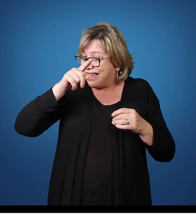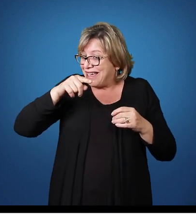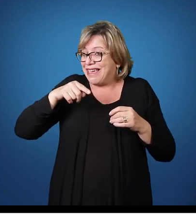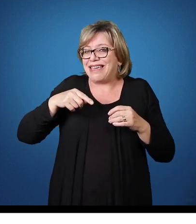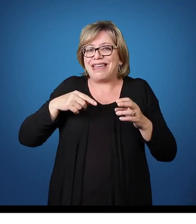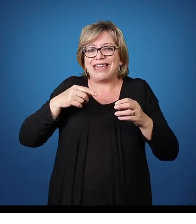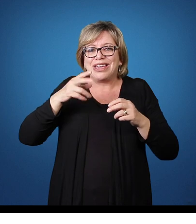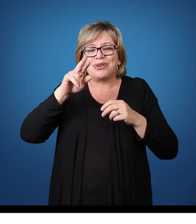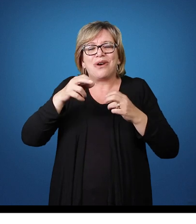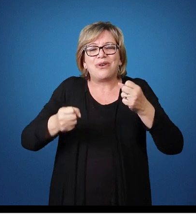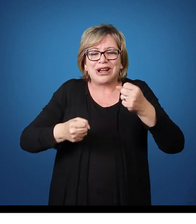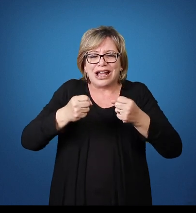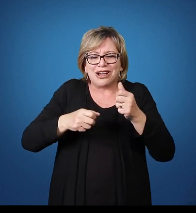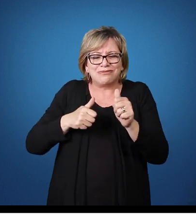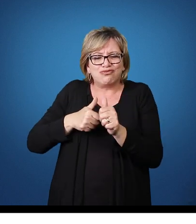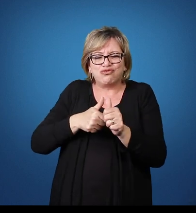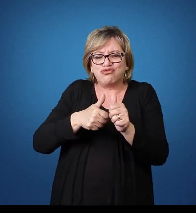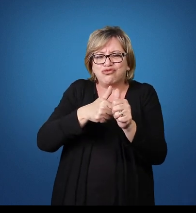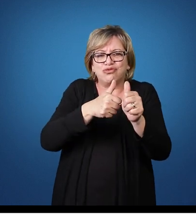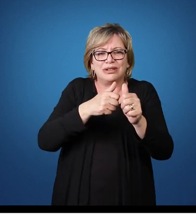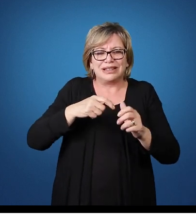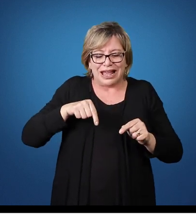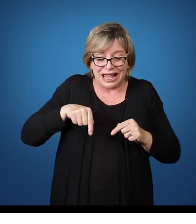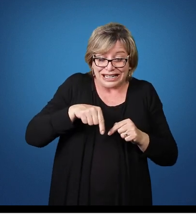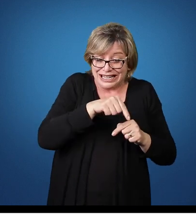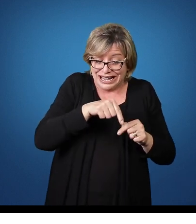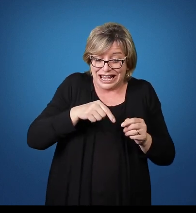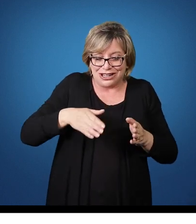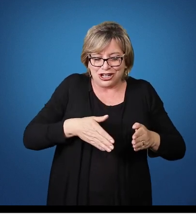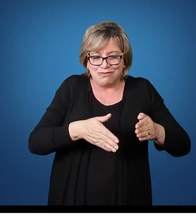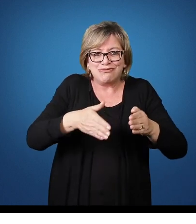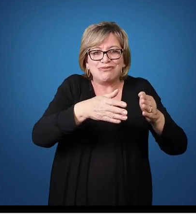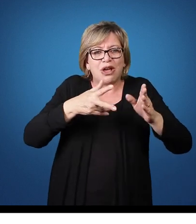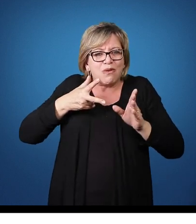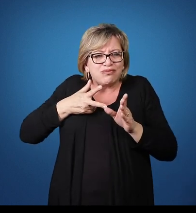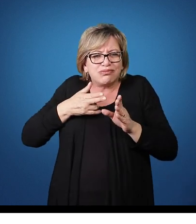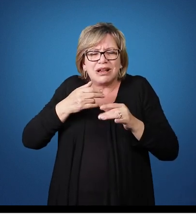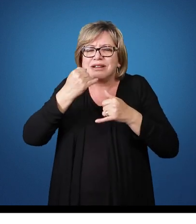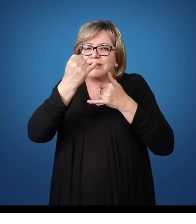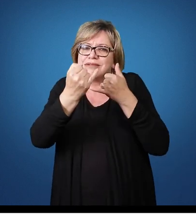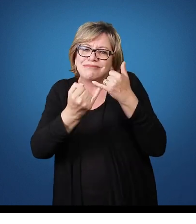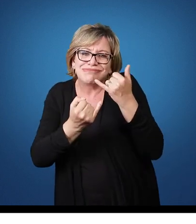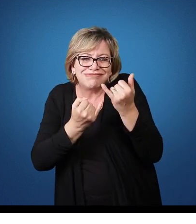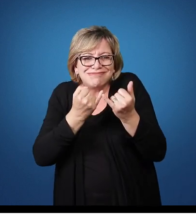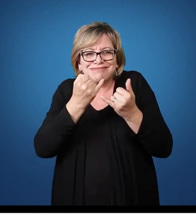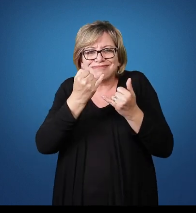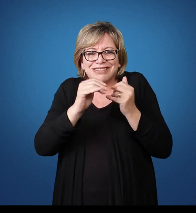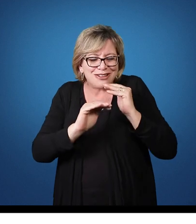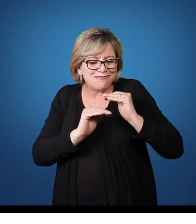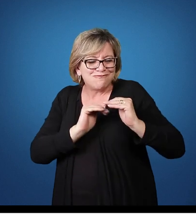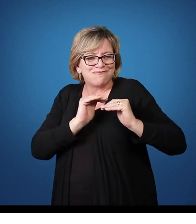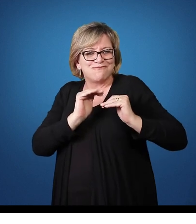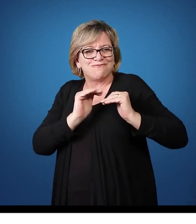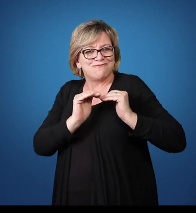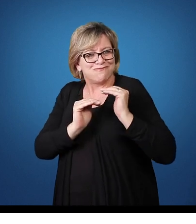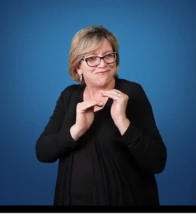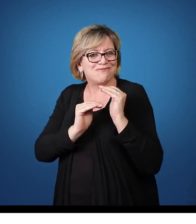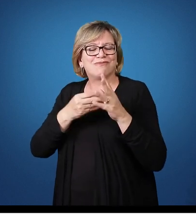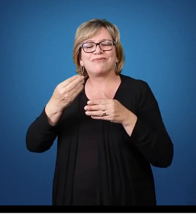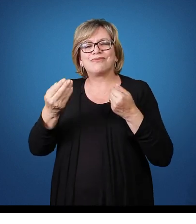seguir Essa linha Essa estrada Então brincadeiras Dessa forma Que foram desenvolvendo